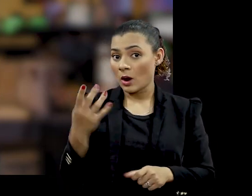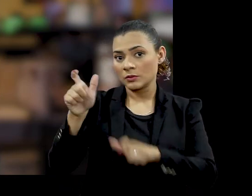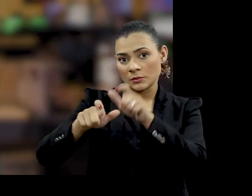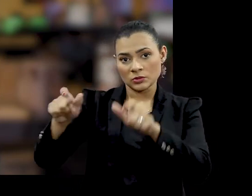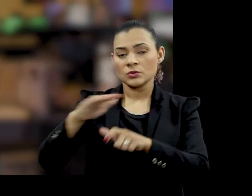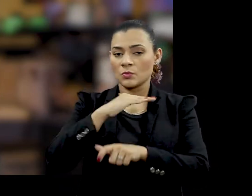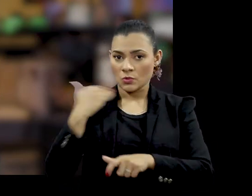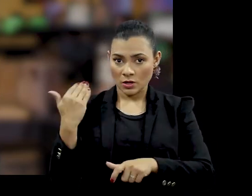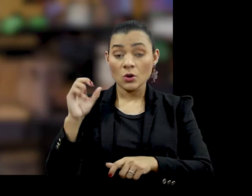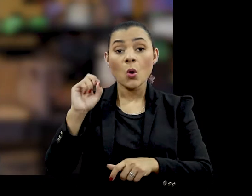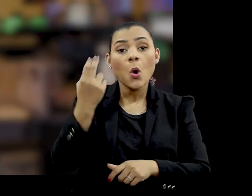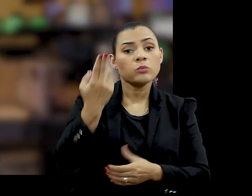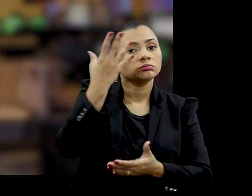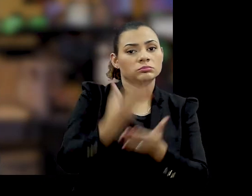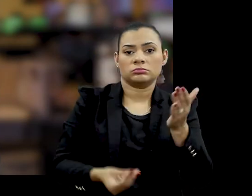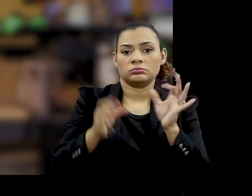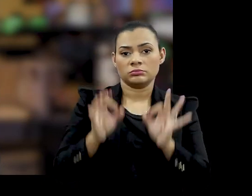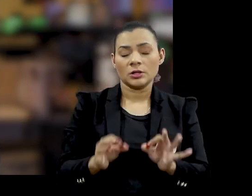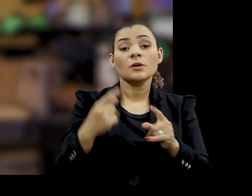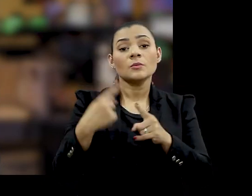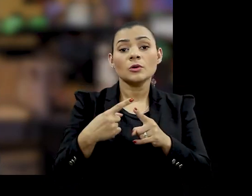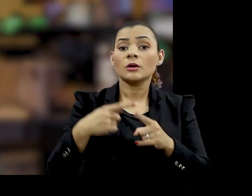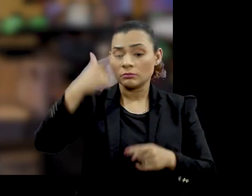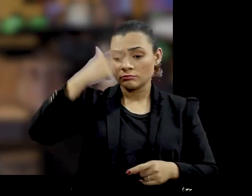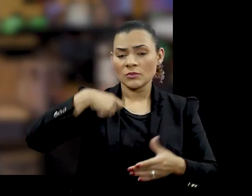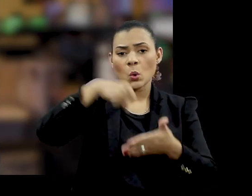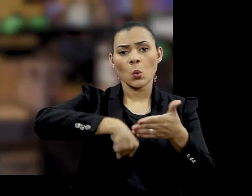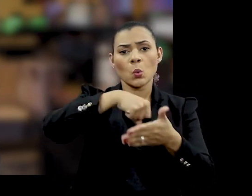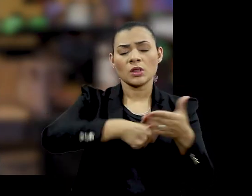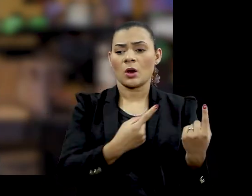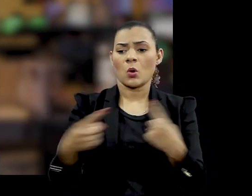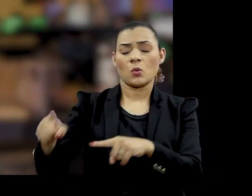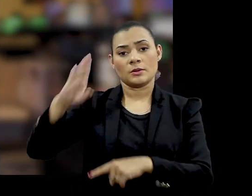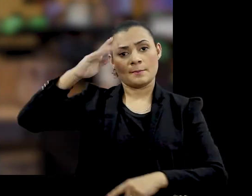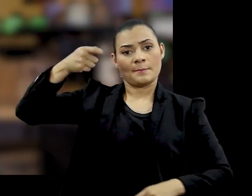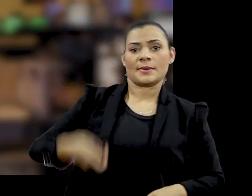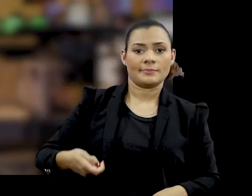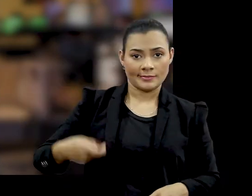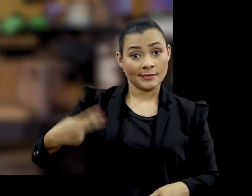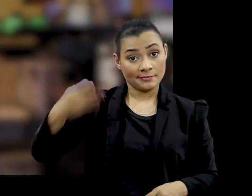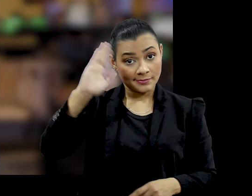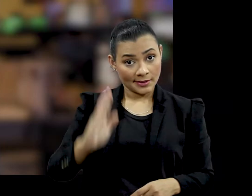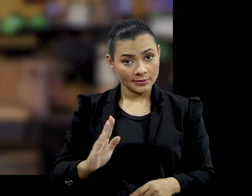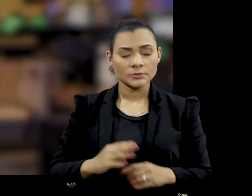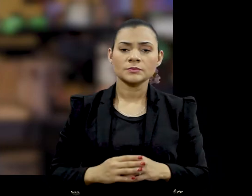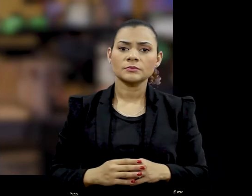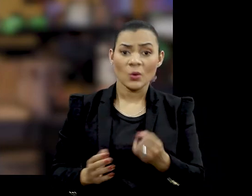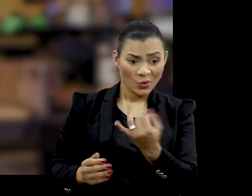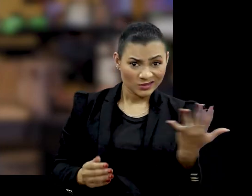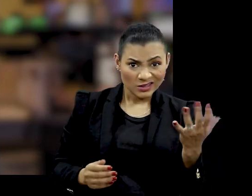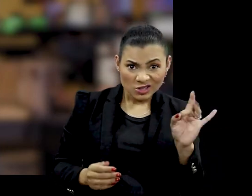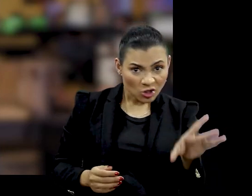pessoas morreram Ou desapareceram por se declararem E lutarem contra o regime militar no Brasil O número